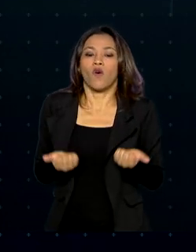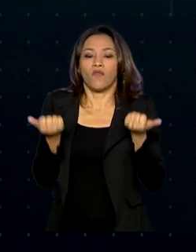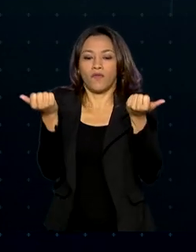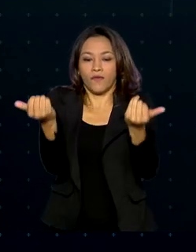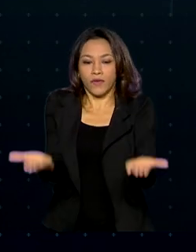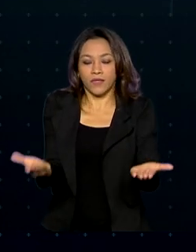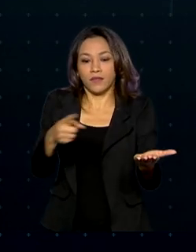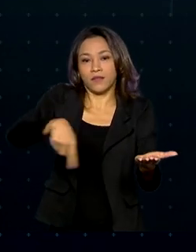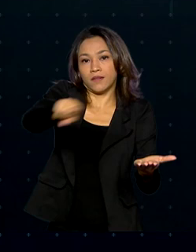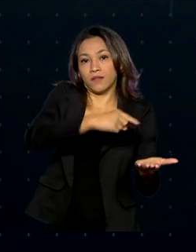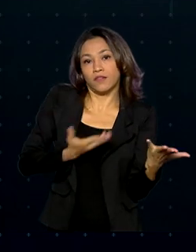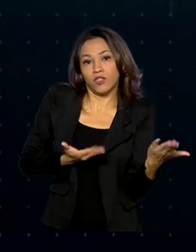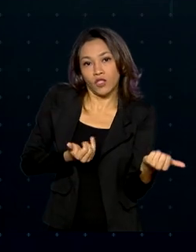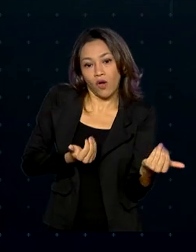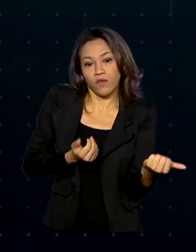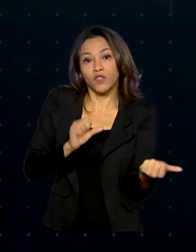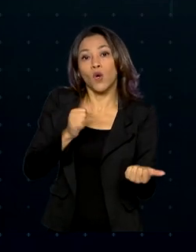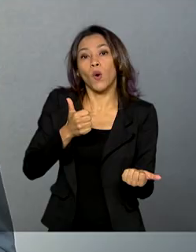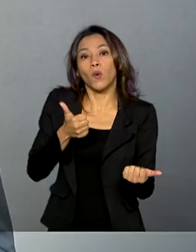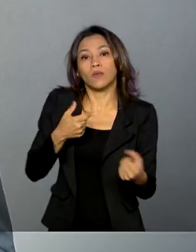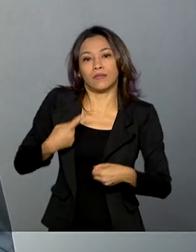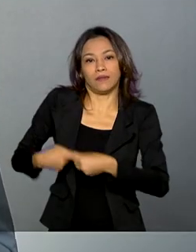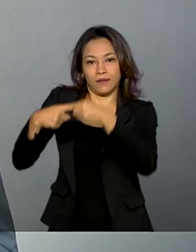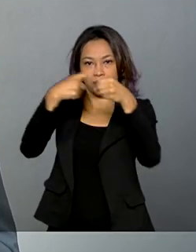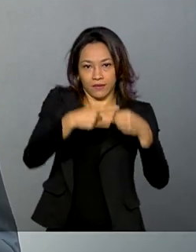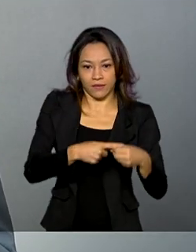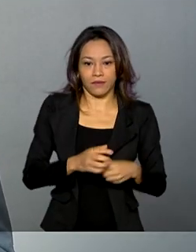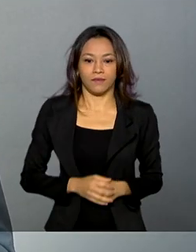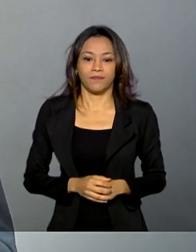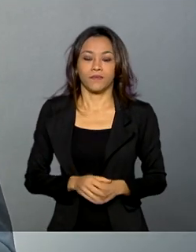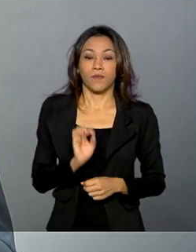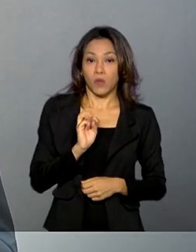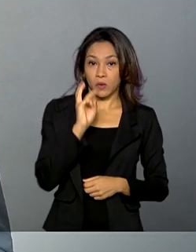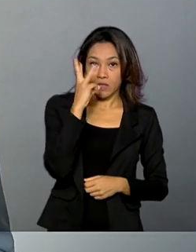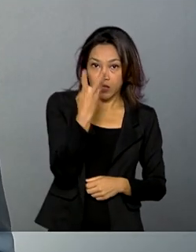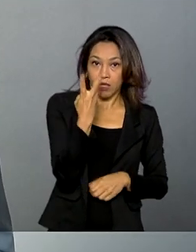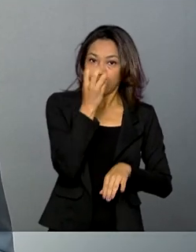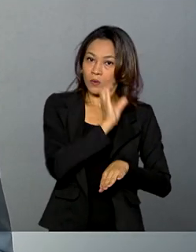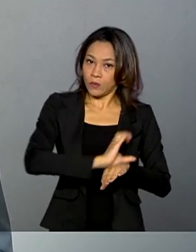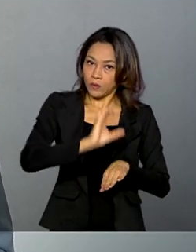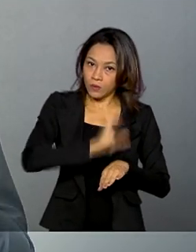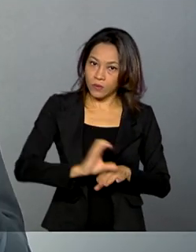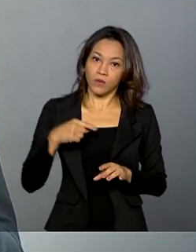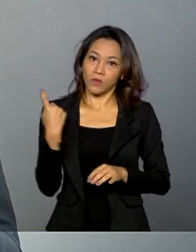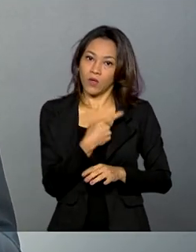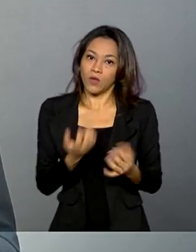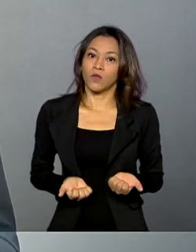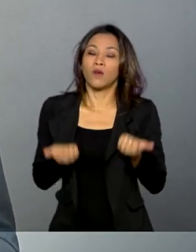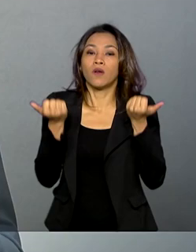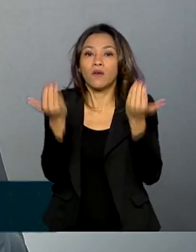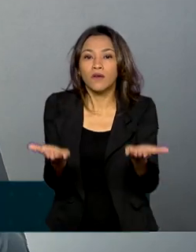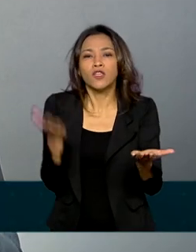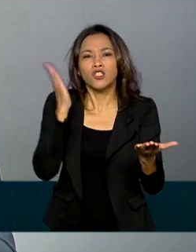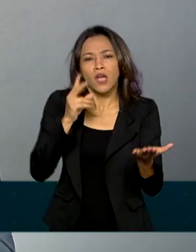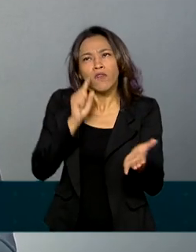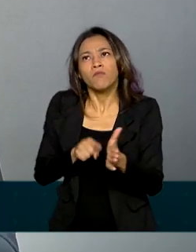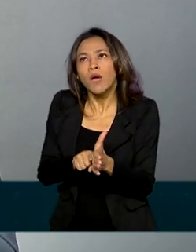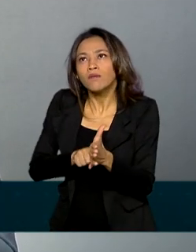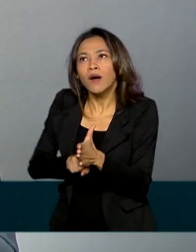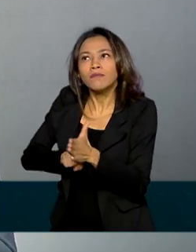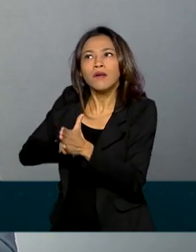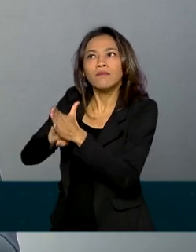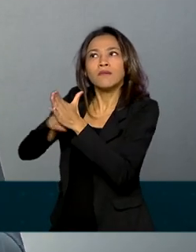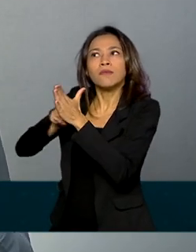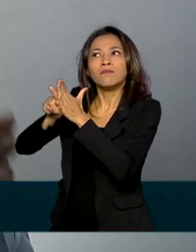para jovens de 11 cidades. Os três cursos online que estamos oferecendo foram mapeados exatamente